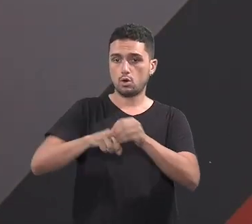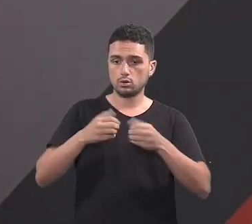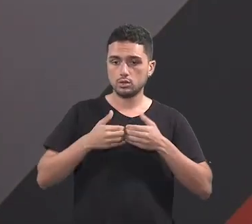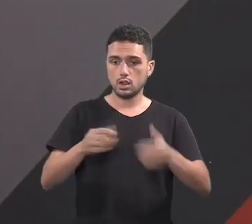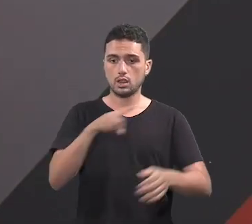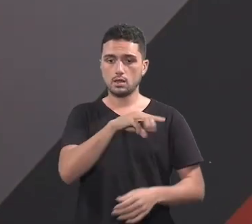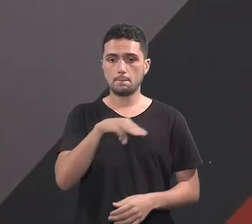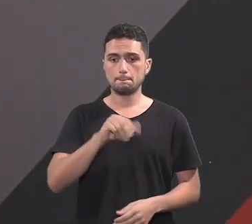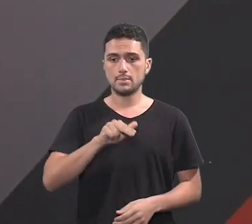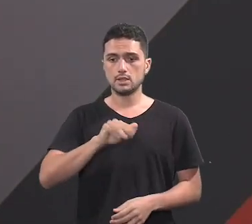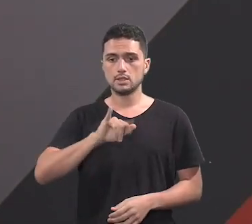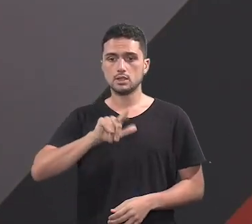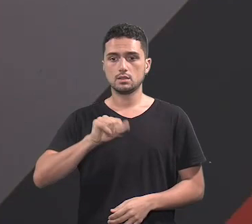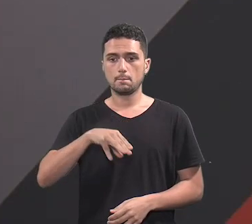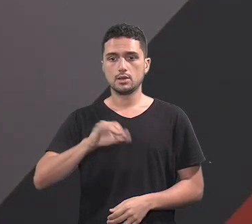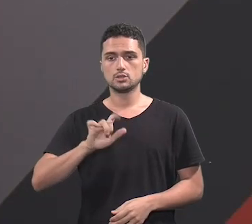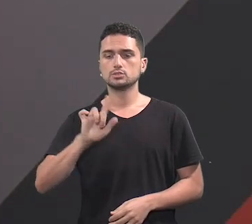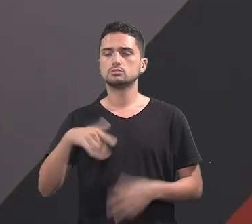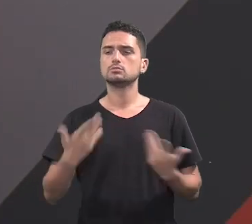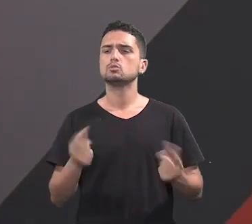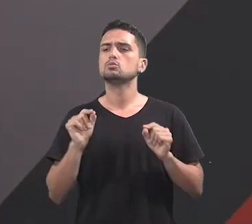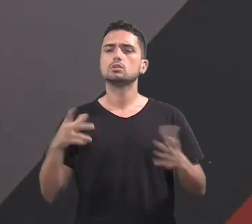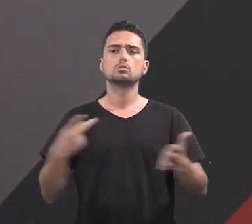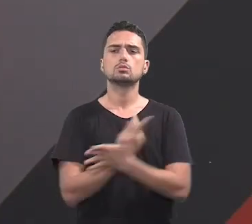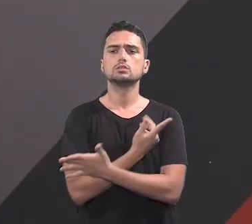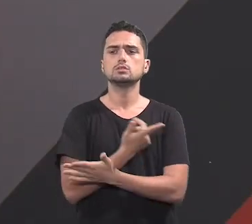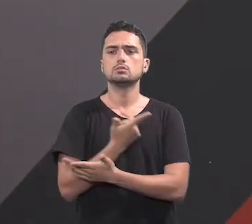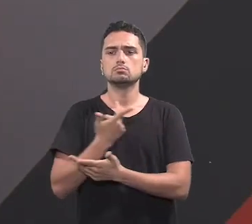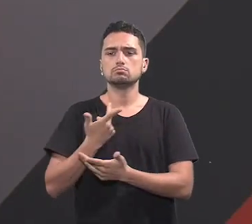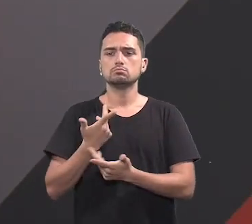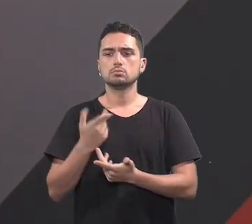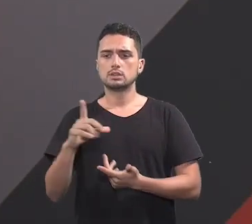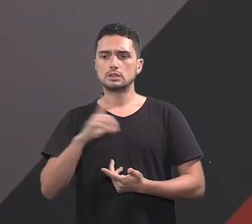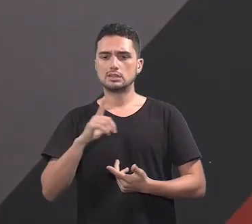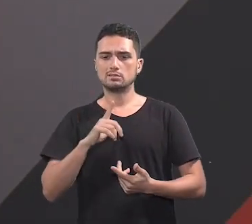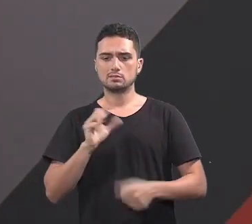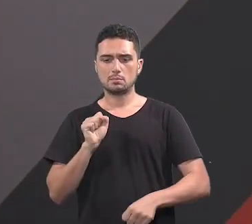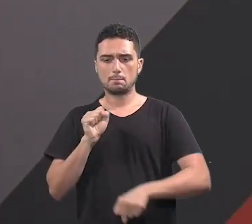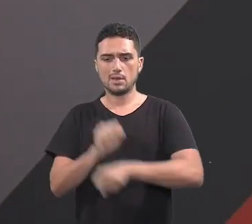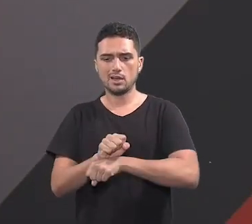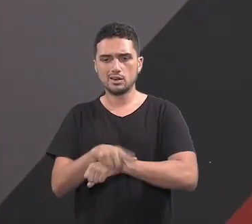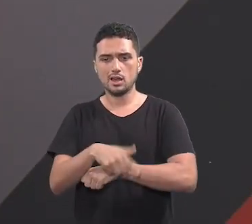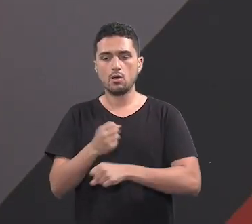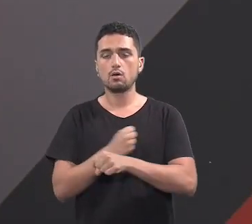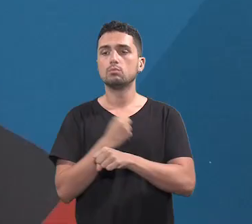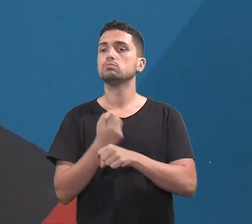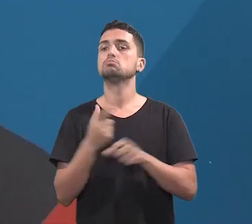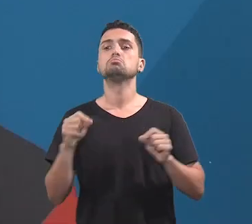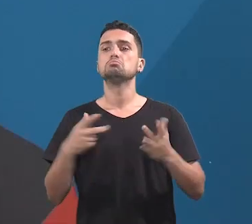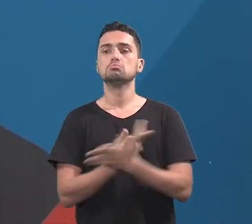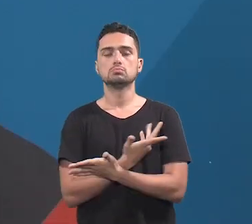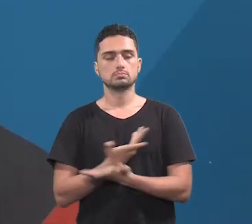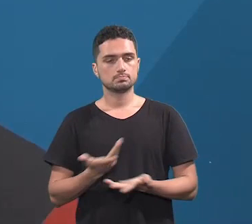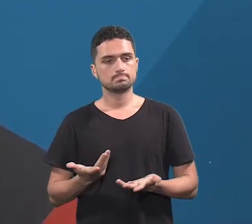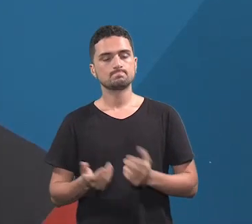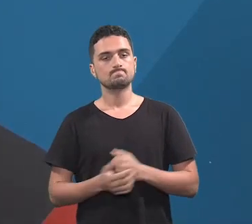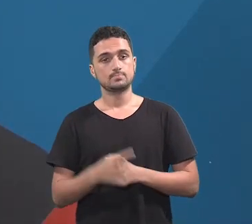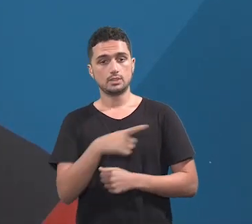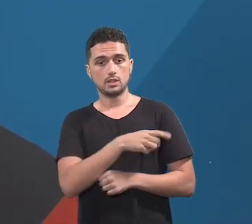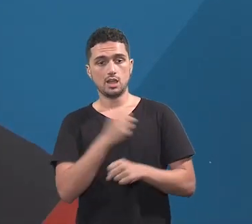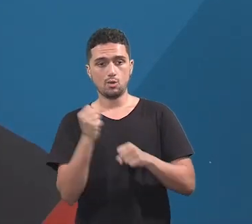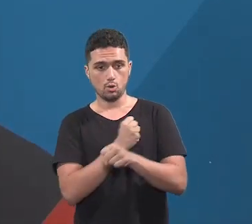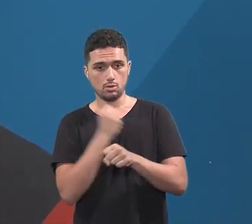da Manília Magé. Deputado, o que aconteceu que gerou essa interrupção dessas obras? Ali é uma